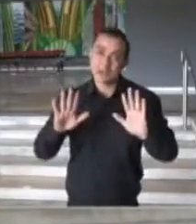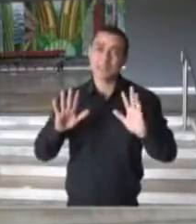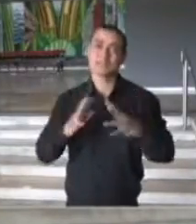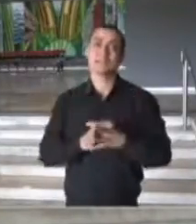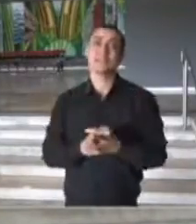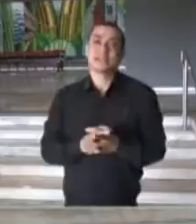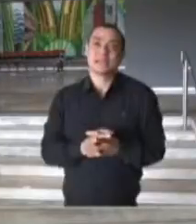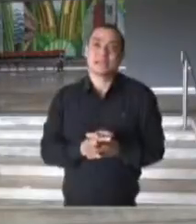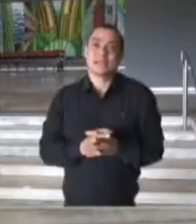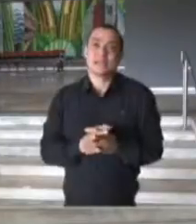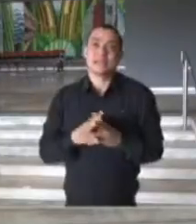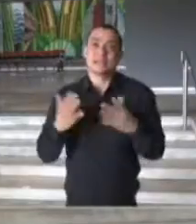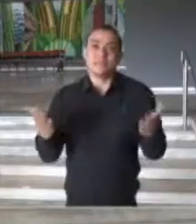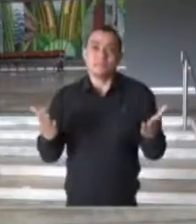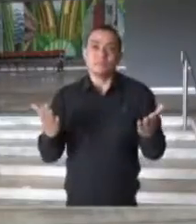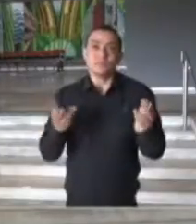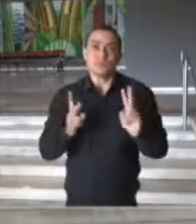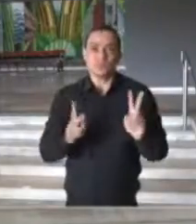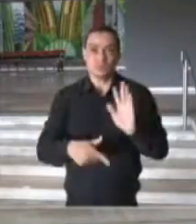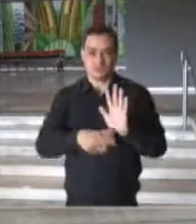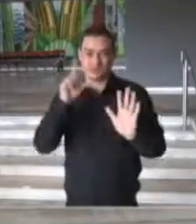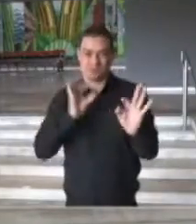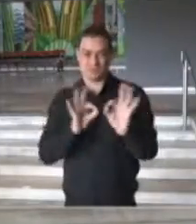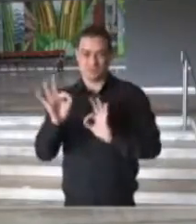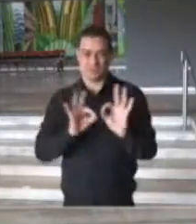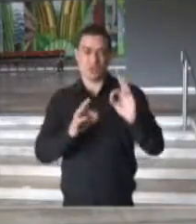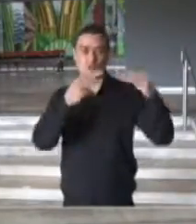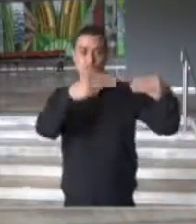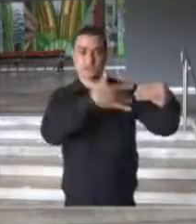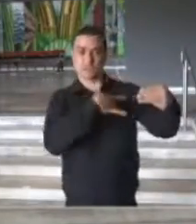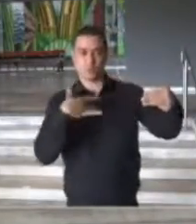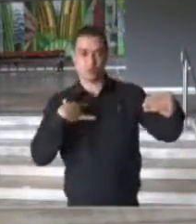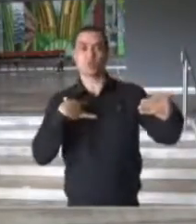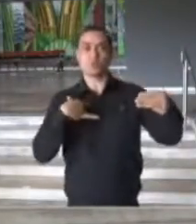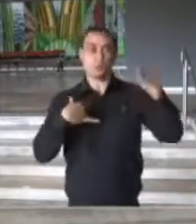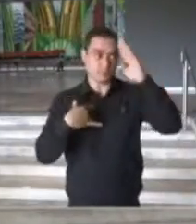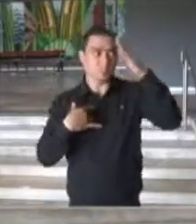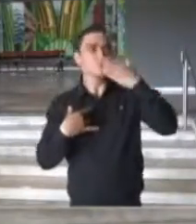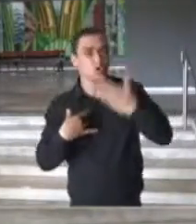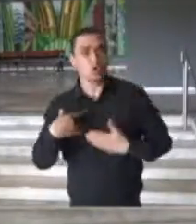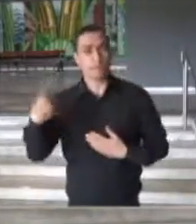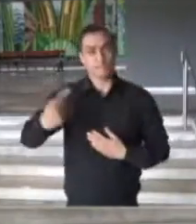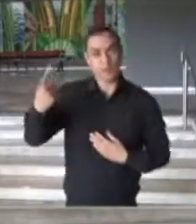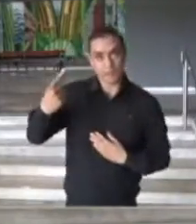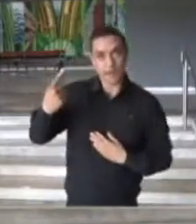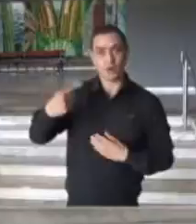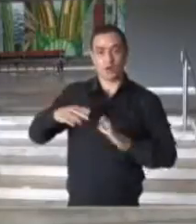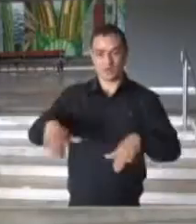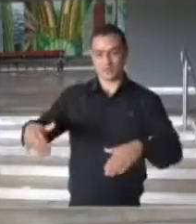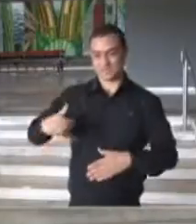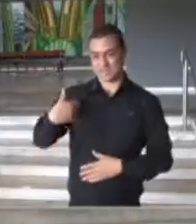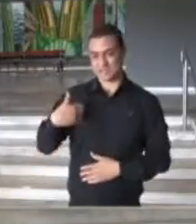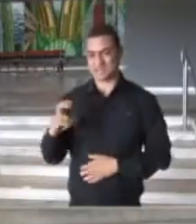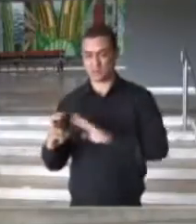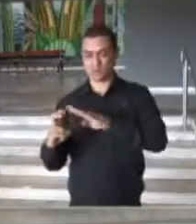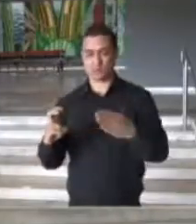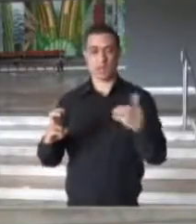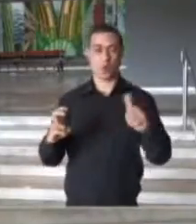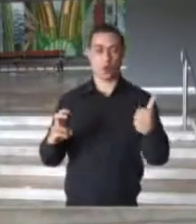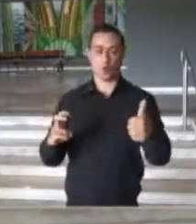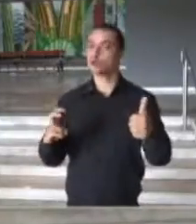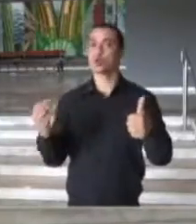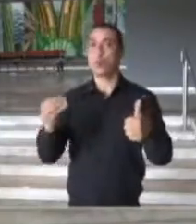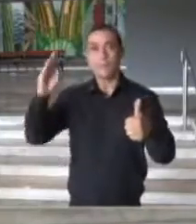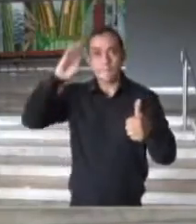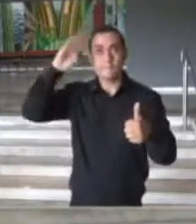isso nós vamos seguir com o que foi preconizado pelo Ministério da Saúde, na vacinação de crianças de 5 a 11 anos, com